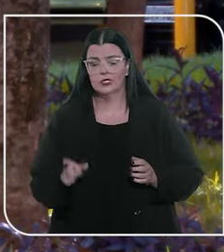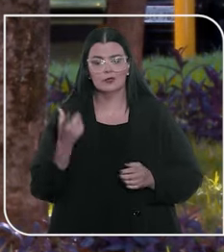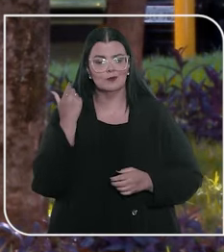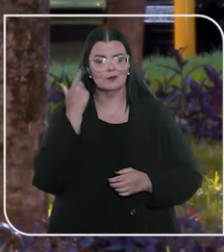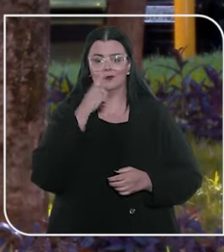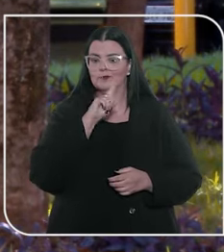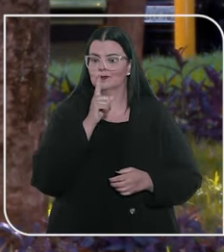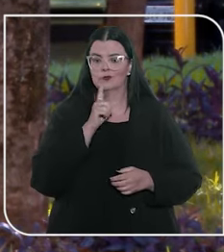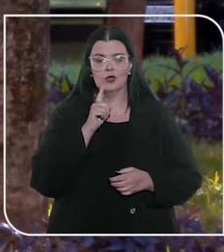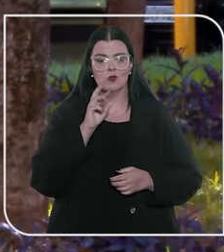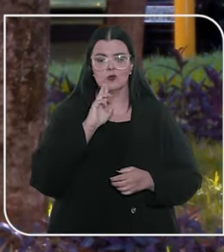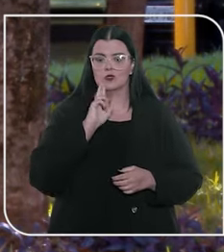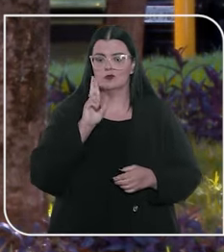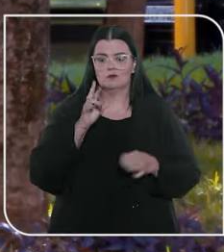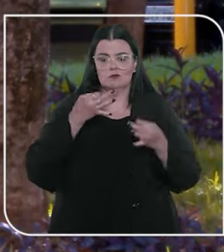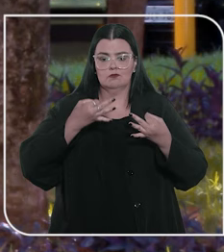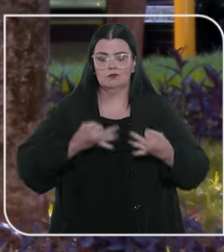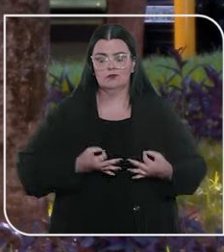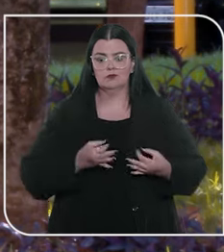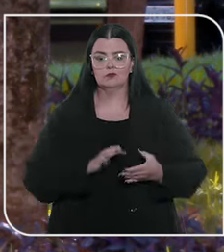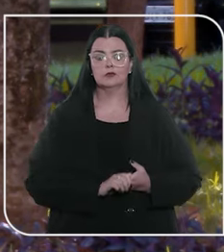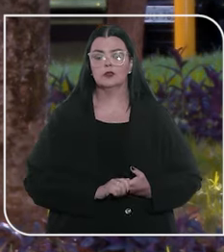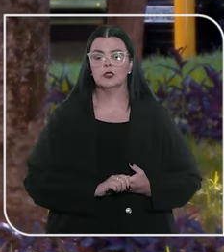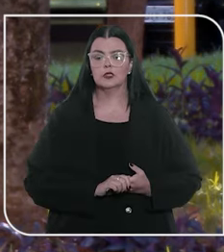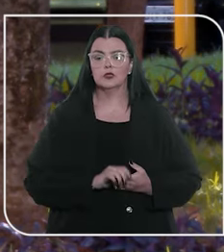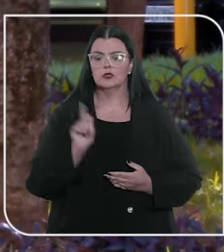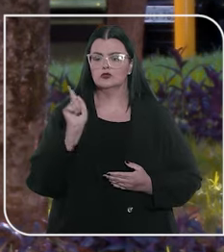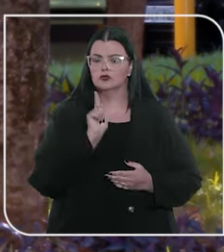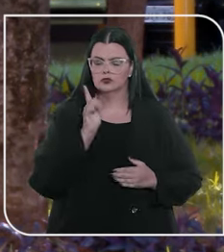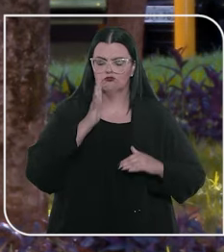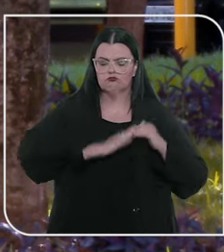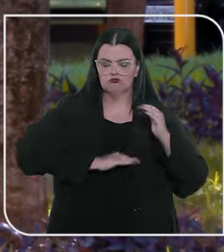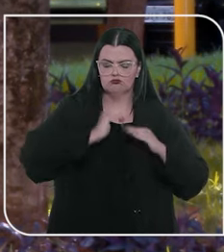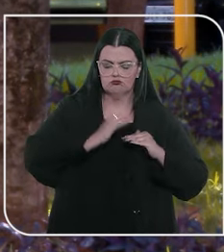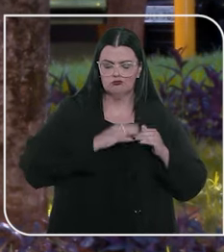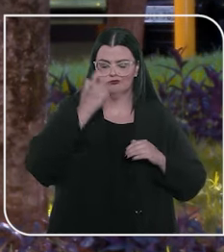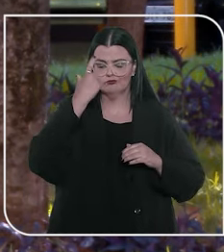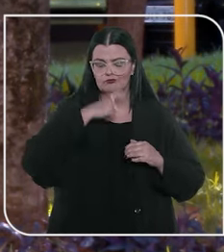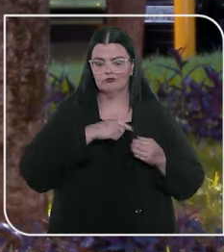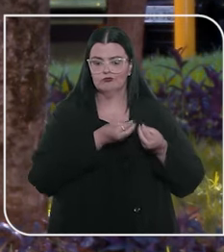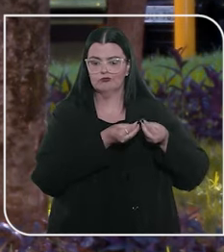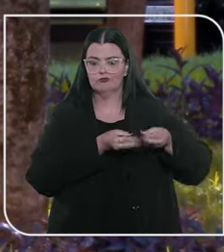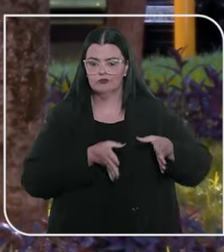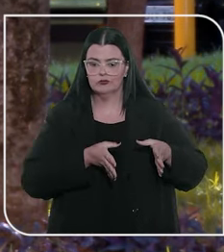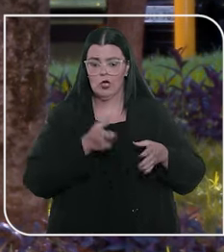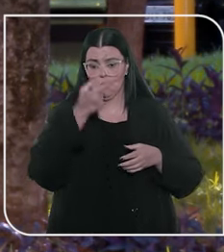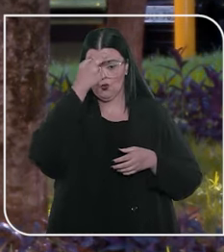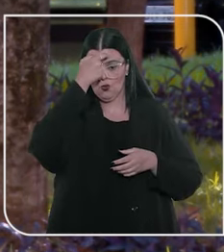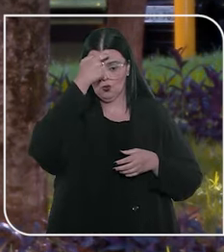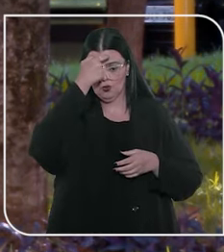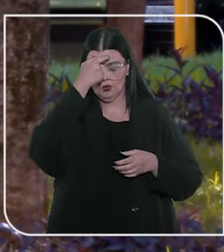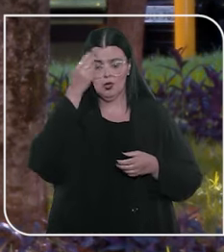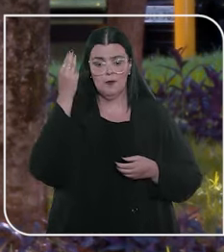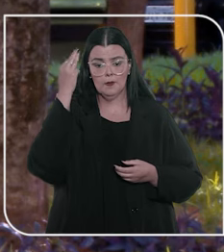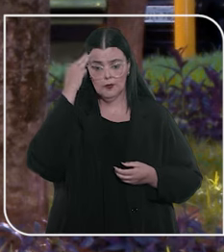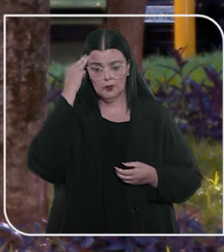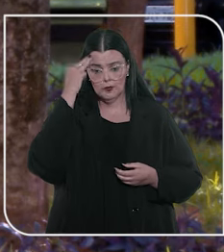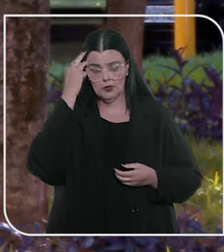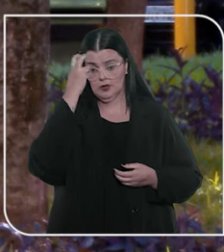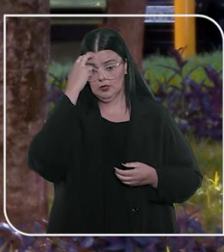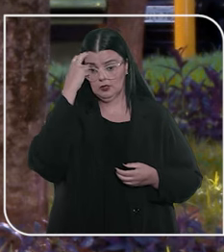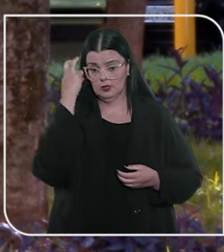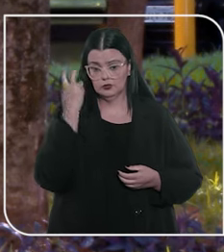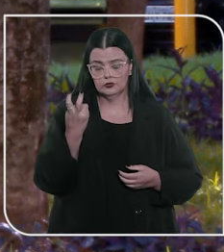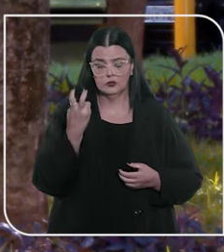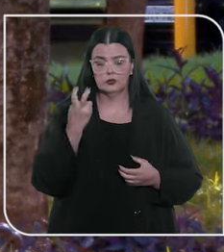consegue se autodeterminar. A gestão de si mesmo, de suas decisões, fica comprometida por perdas cognitivas, clínico em memória,